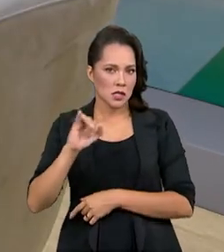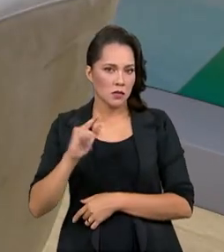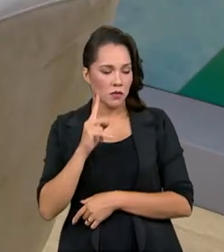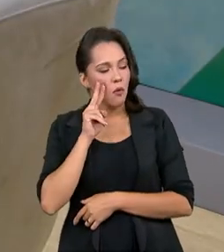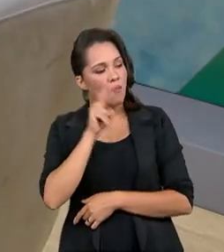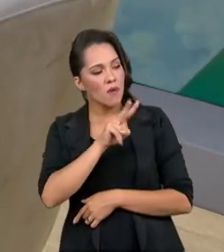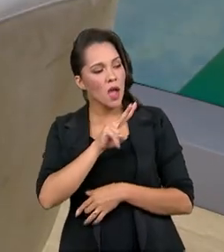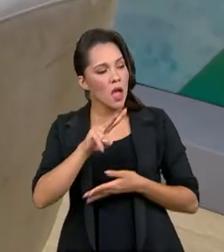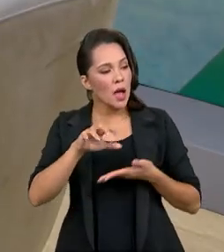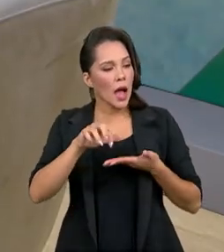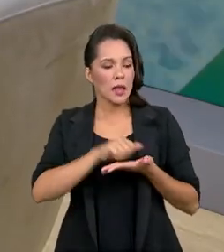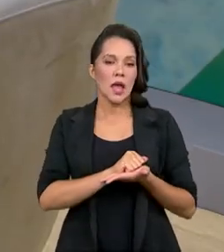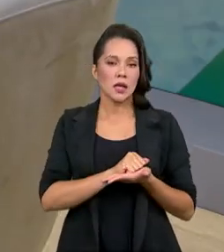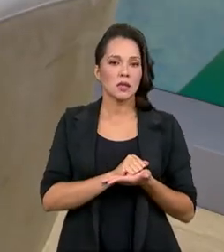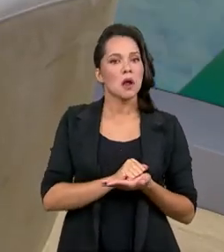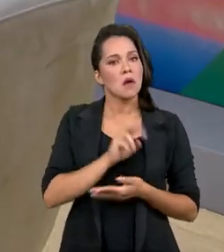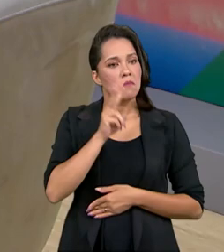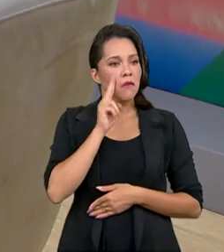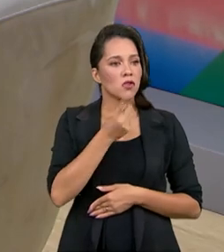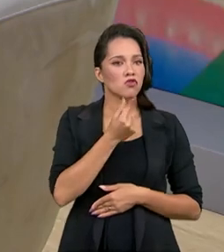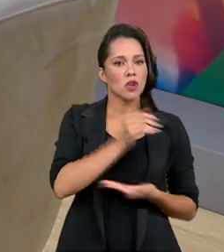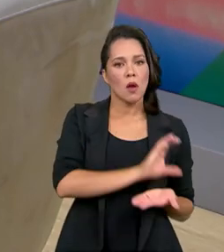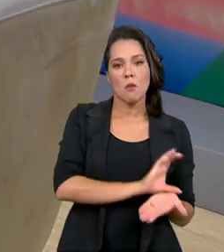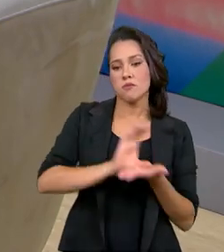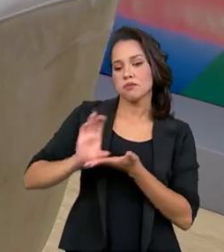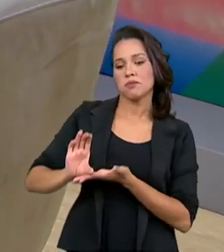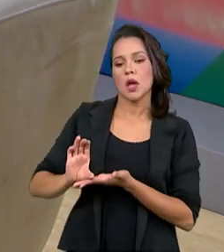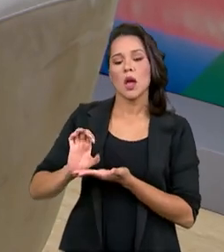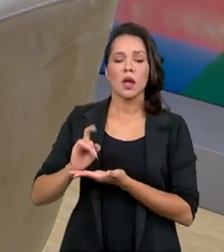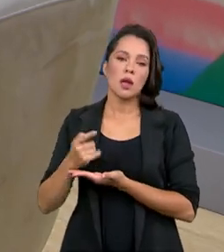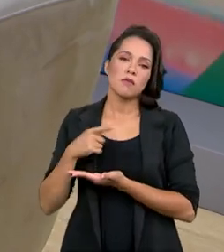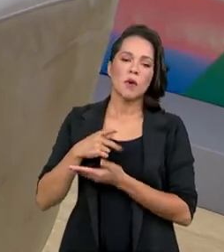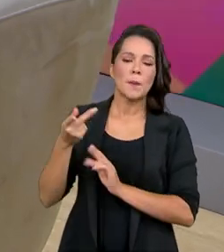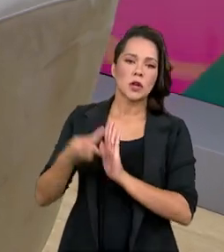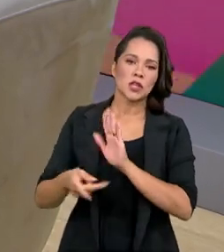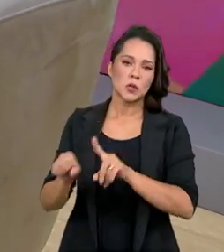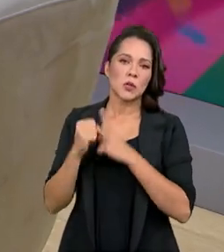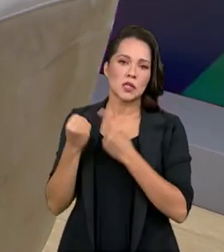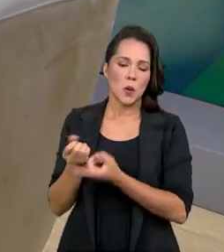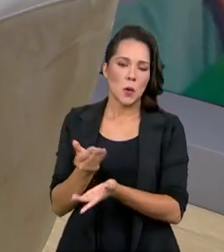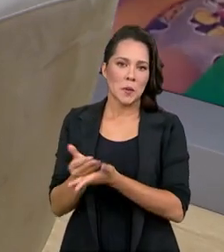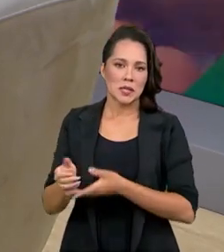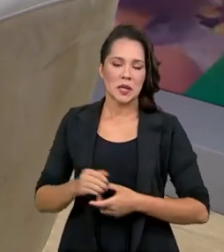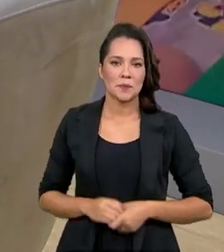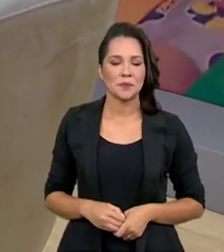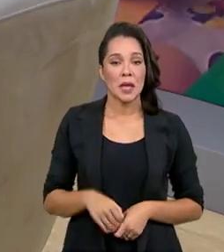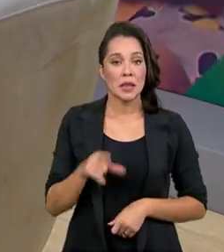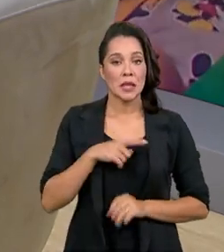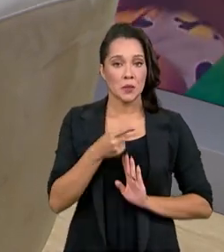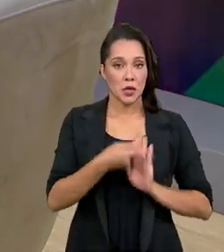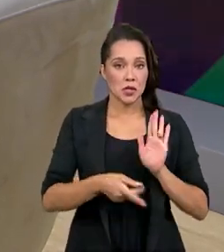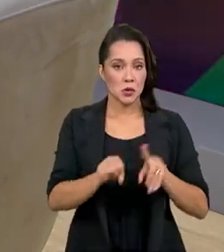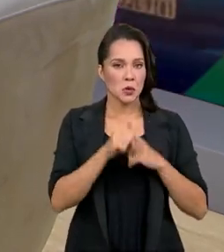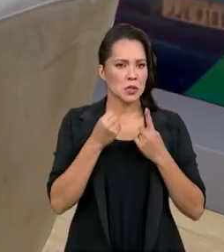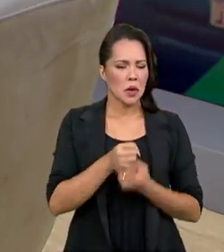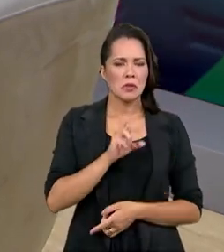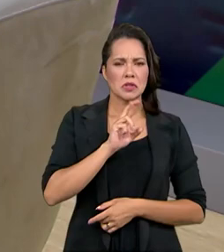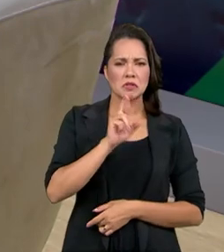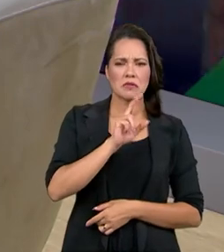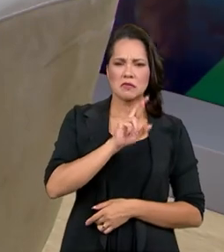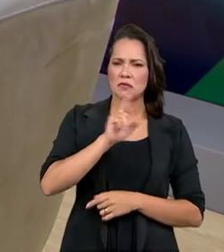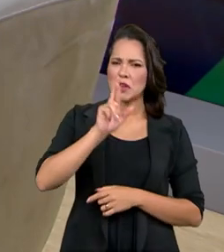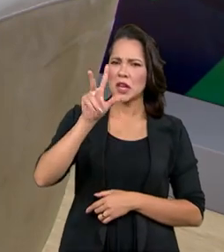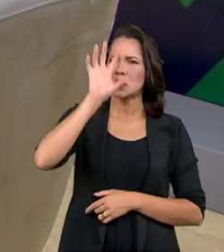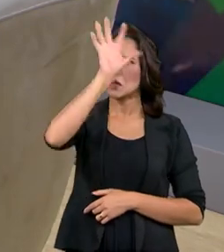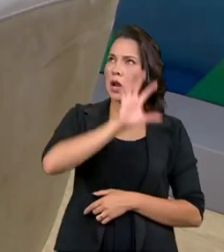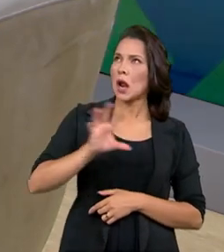cadastram, concorrem para receber esse recurso e implementarem projetos sociais. Nós temos projetos sociais em várias regiões do país,